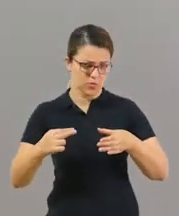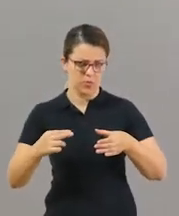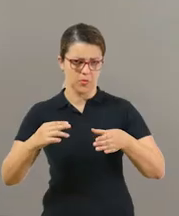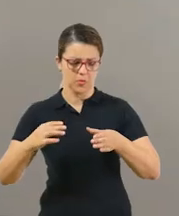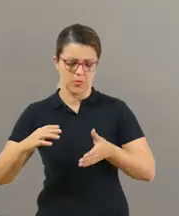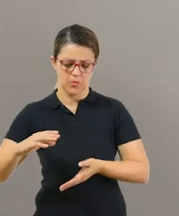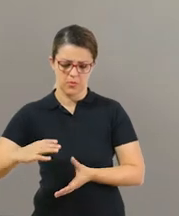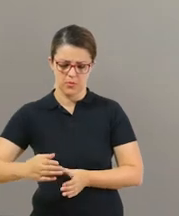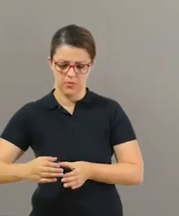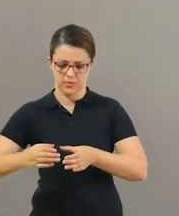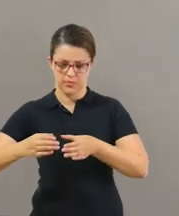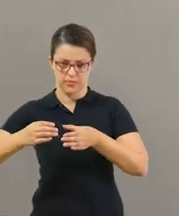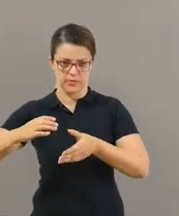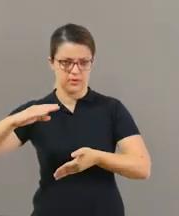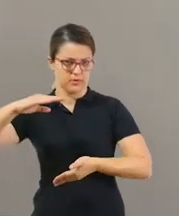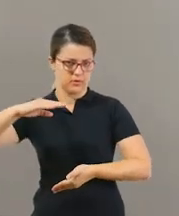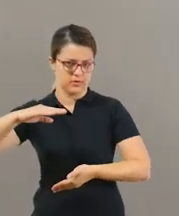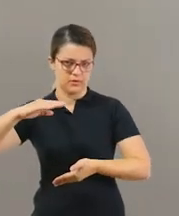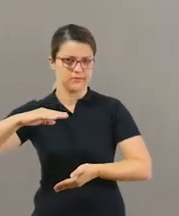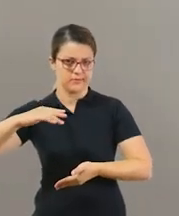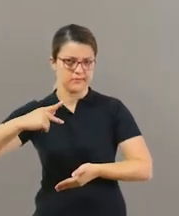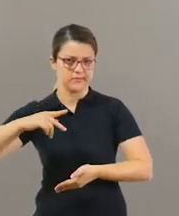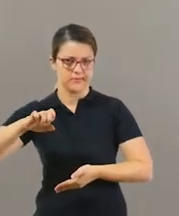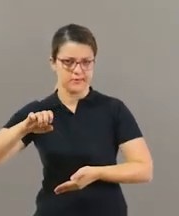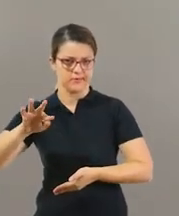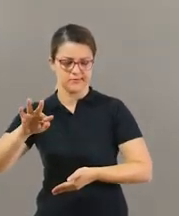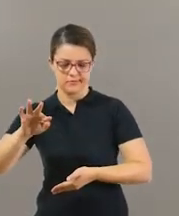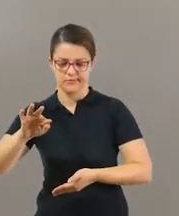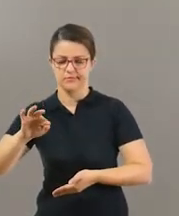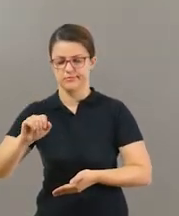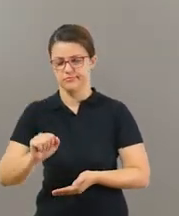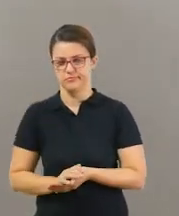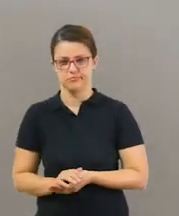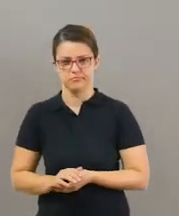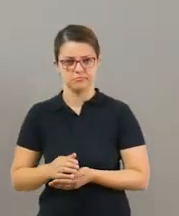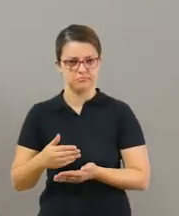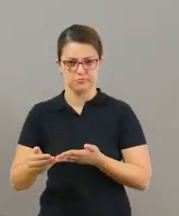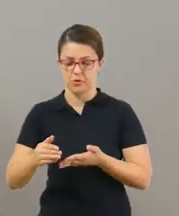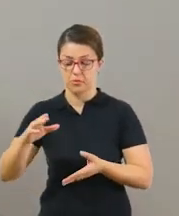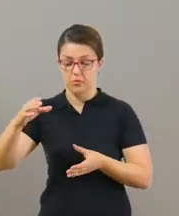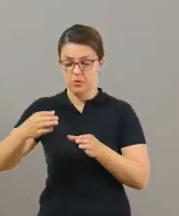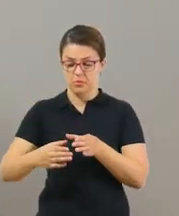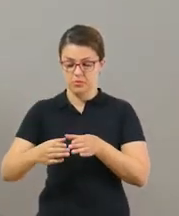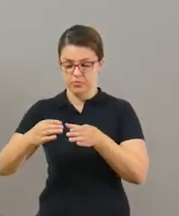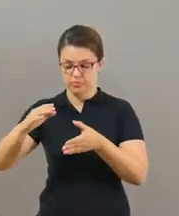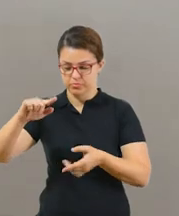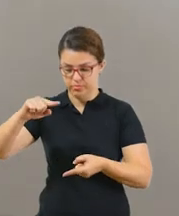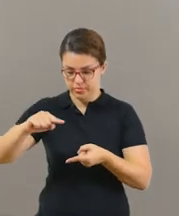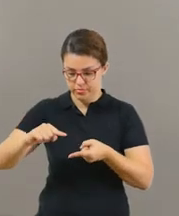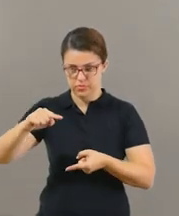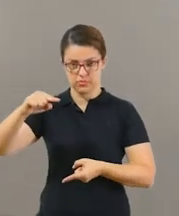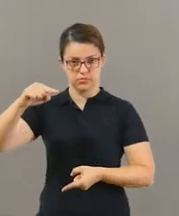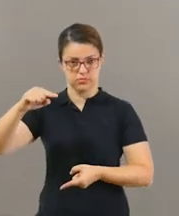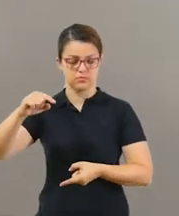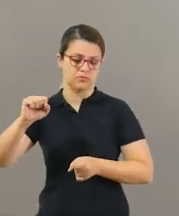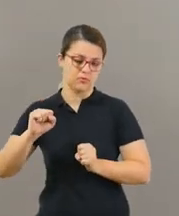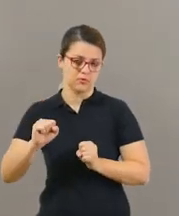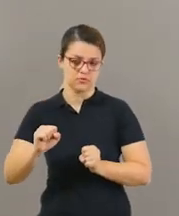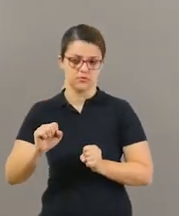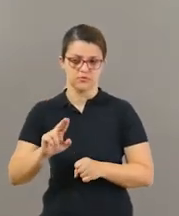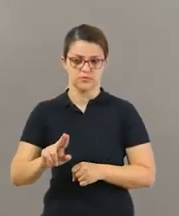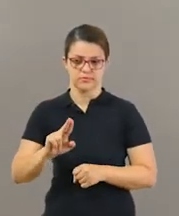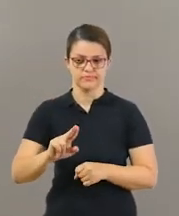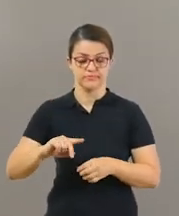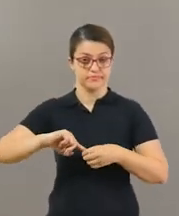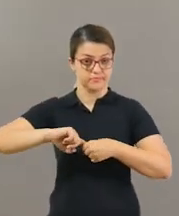PET que você tem em casa. Pode ser de 2 litros, 600 ml, não tem problema nenhum, tá bom? E um objeto menor, ok? Eu usei aqui